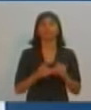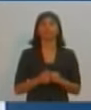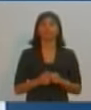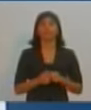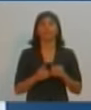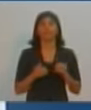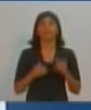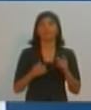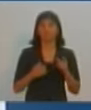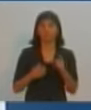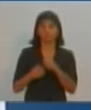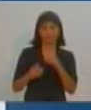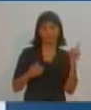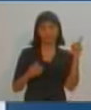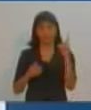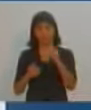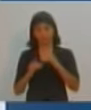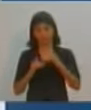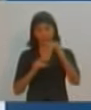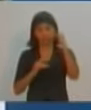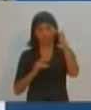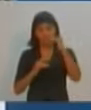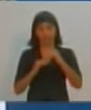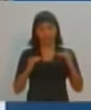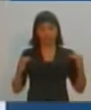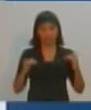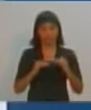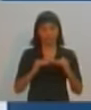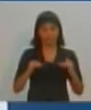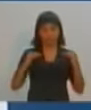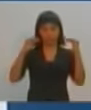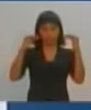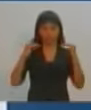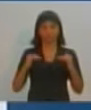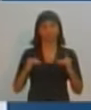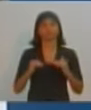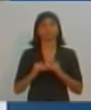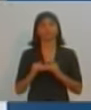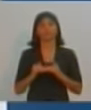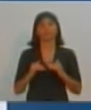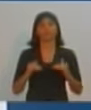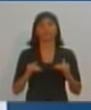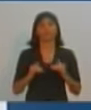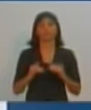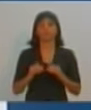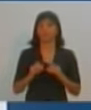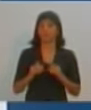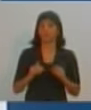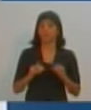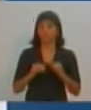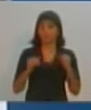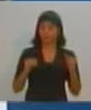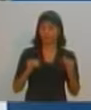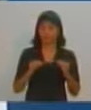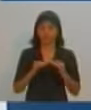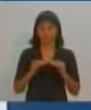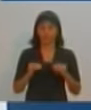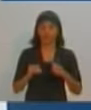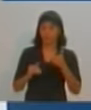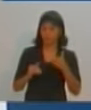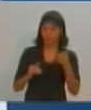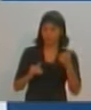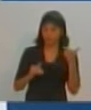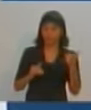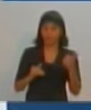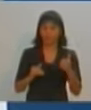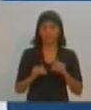superfície e aquele muro especificamente, nós já temos ali o Centro Cultural Matarazzo. Então, aquele muro nós vamos revitalizar, eu repito, e vamos